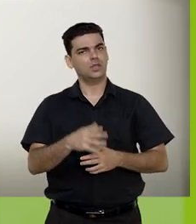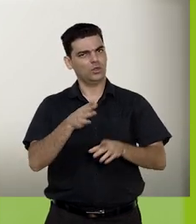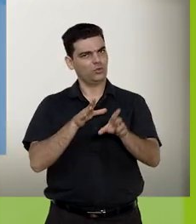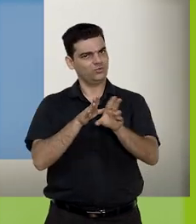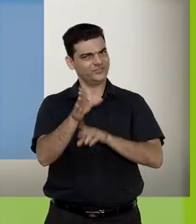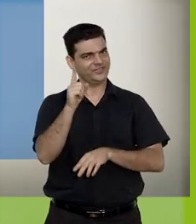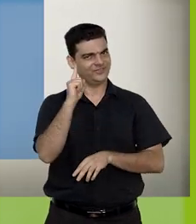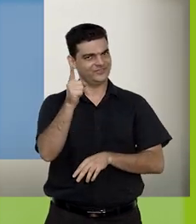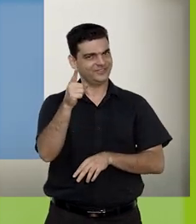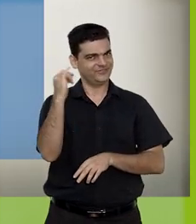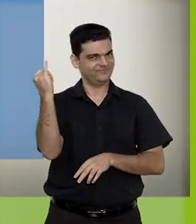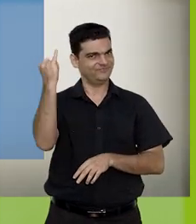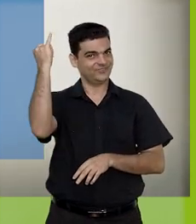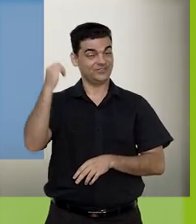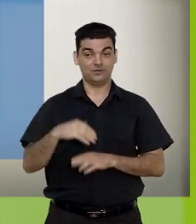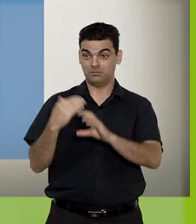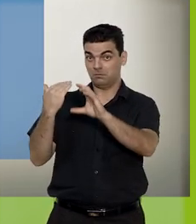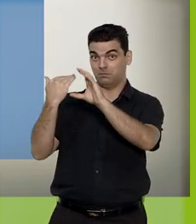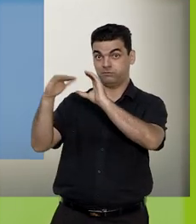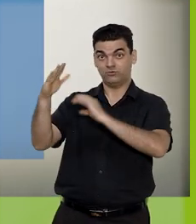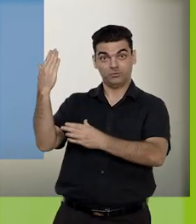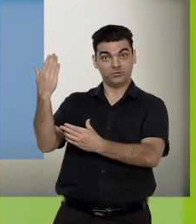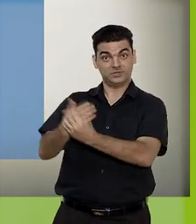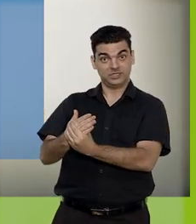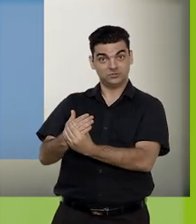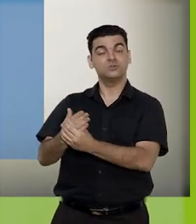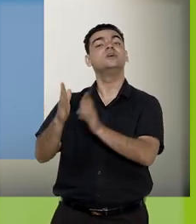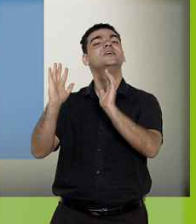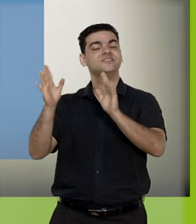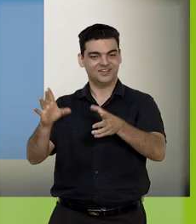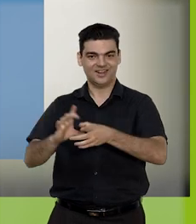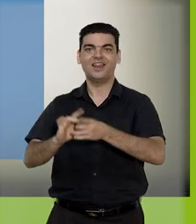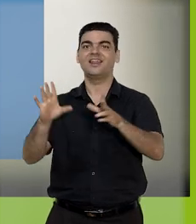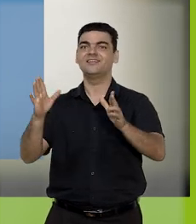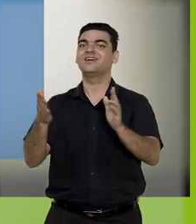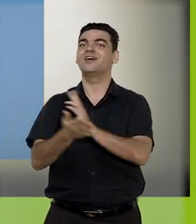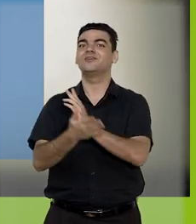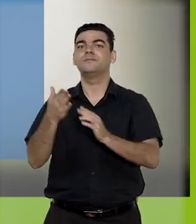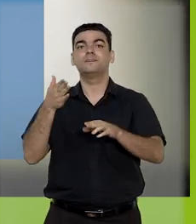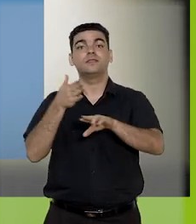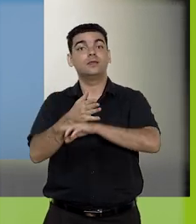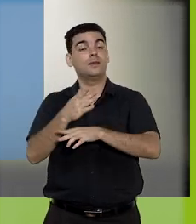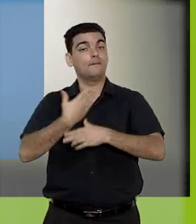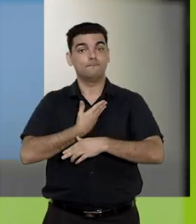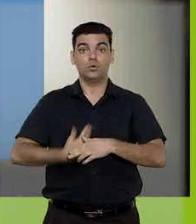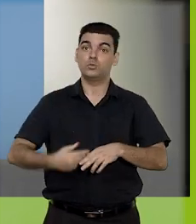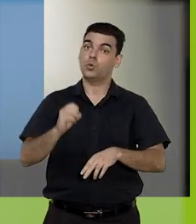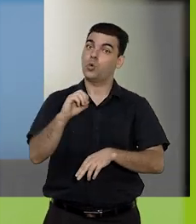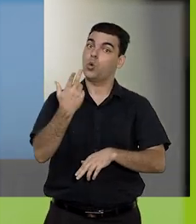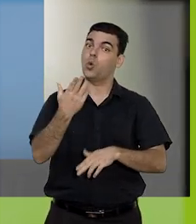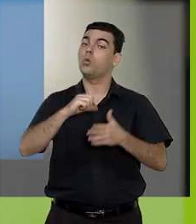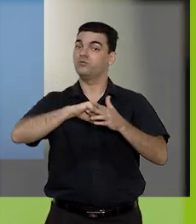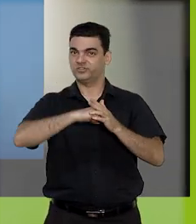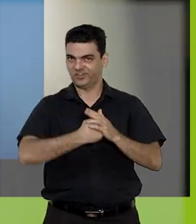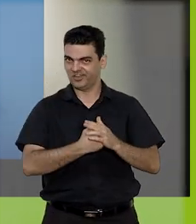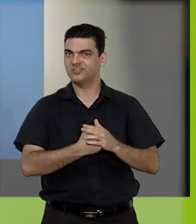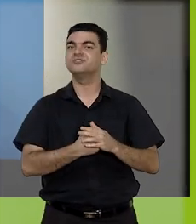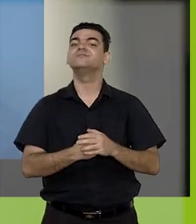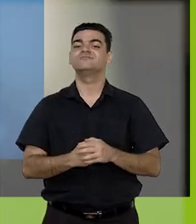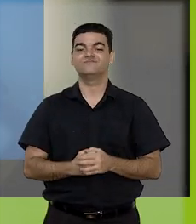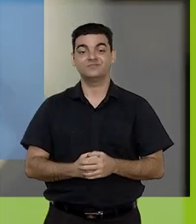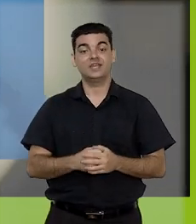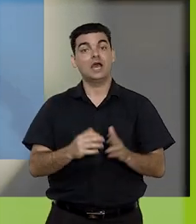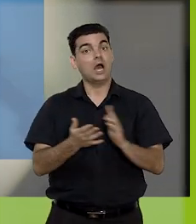E uma dica importante! O envio de processo está disponível para processos com nível de acesso público ou restrito.